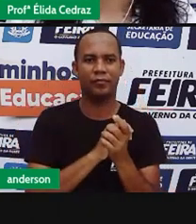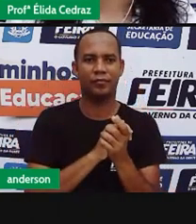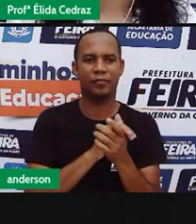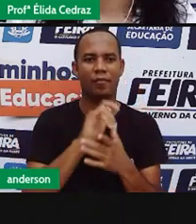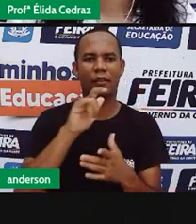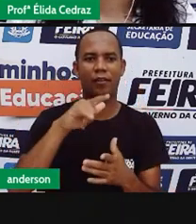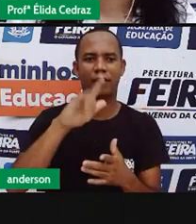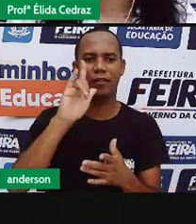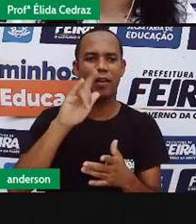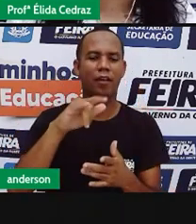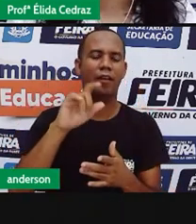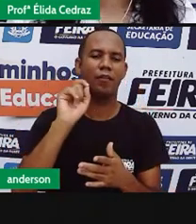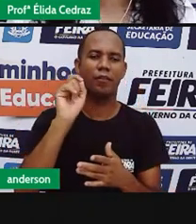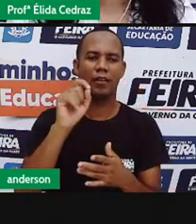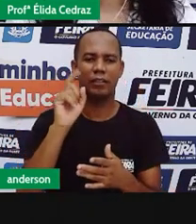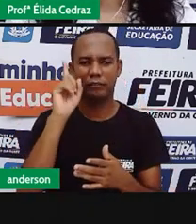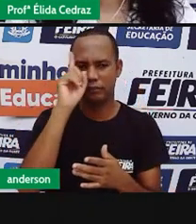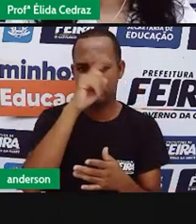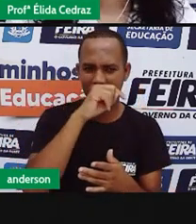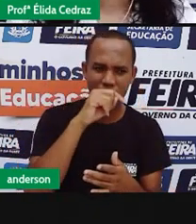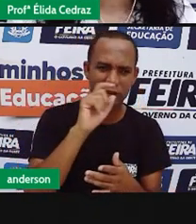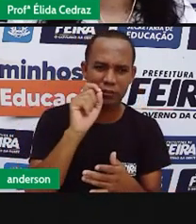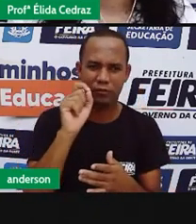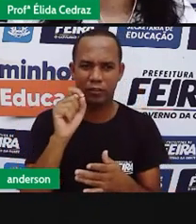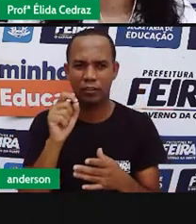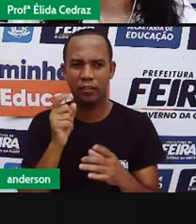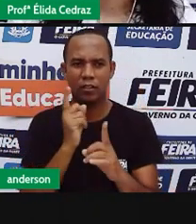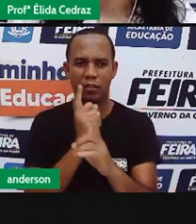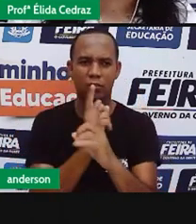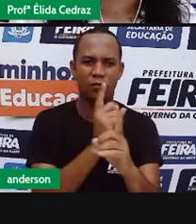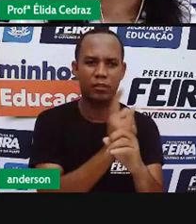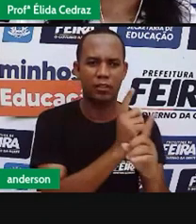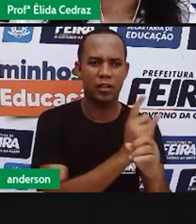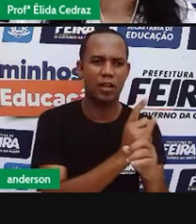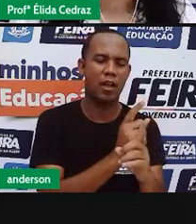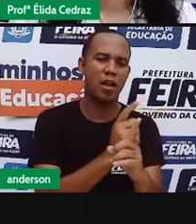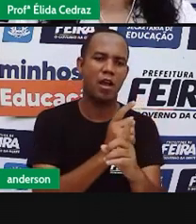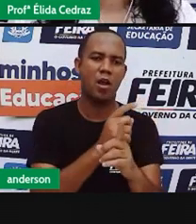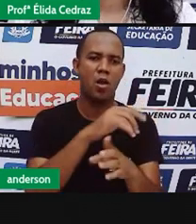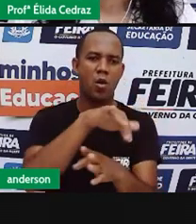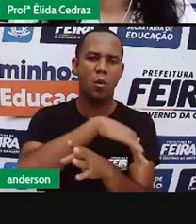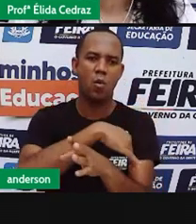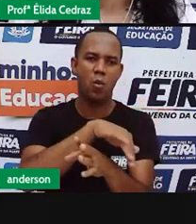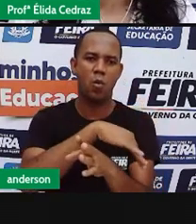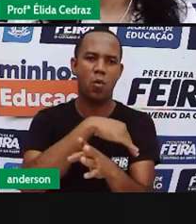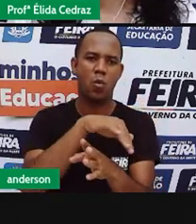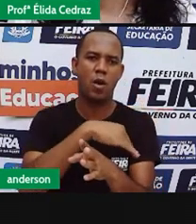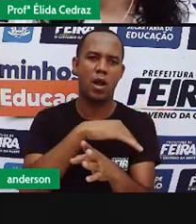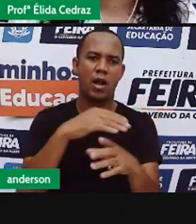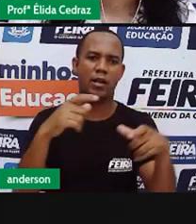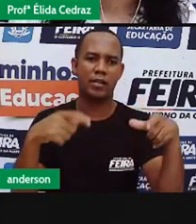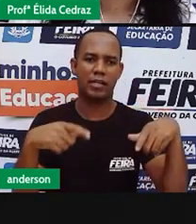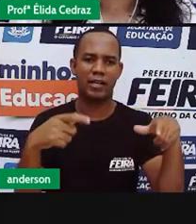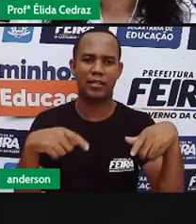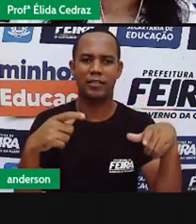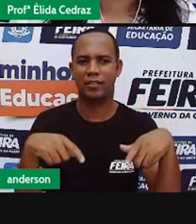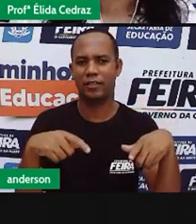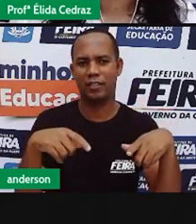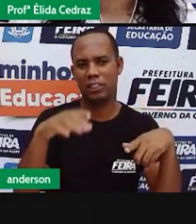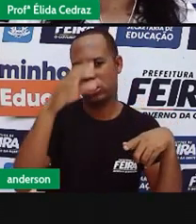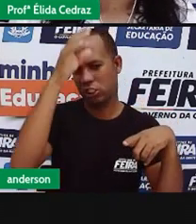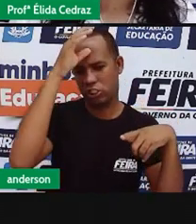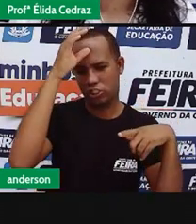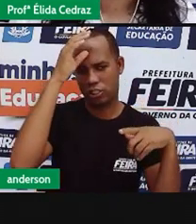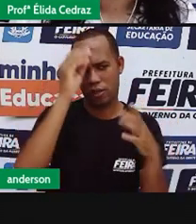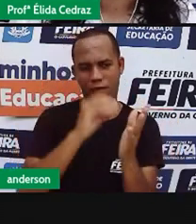Iara teve dificuldade em encontrar a rua da casa da sua tia porque não tinha as